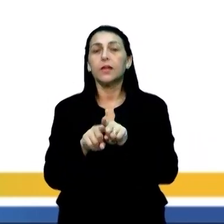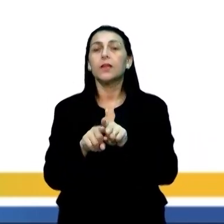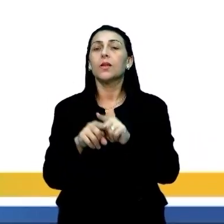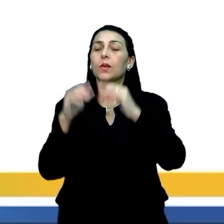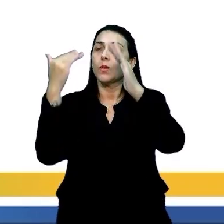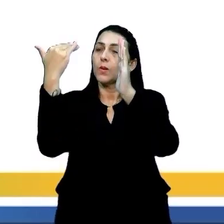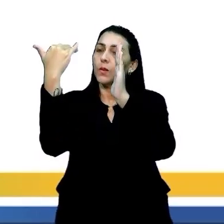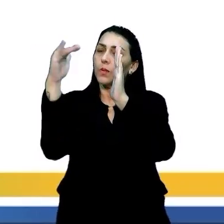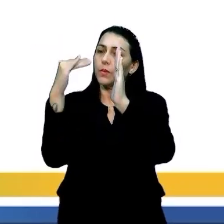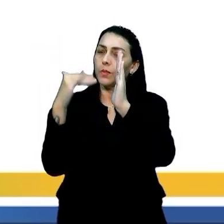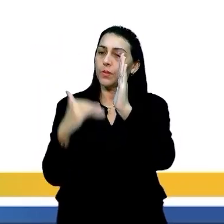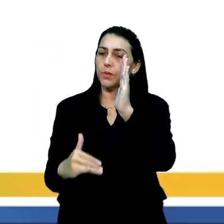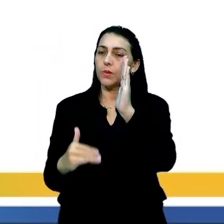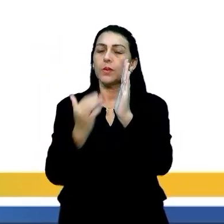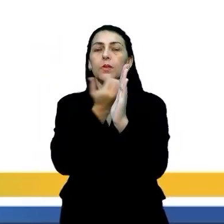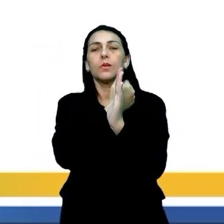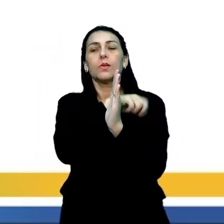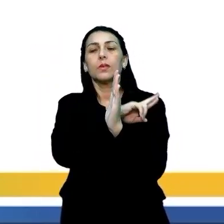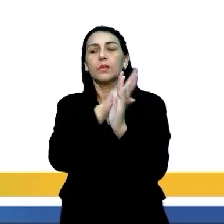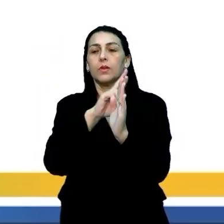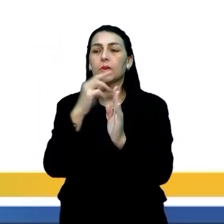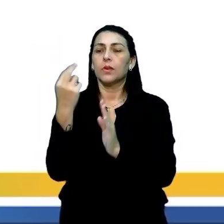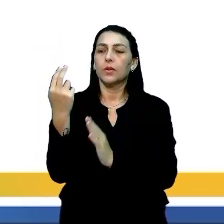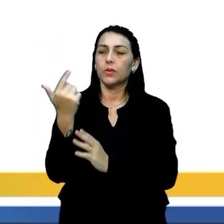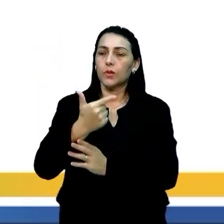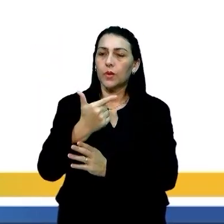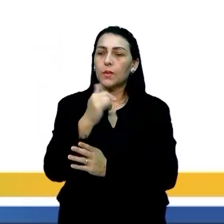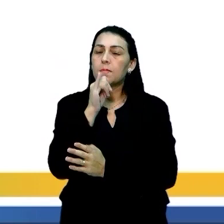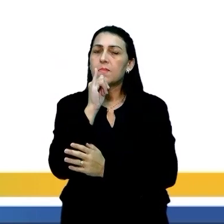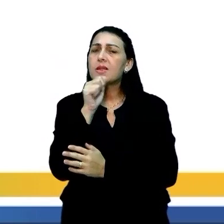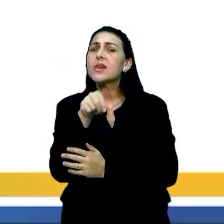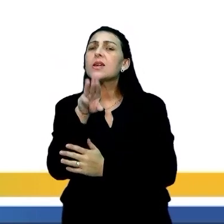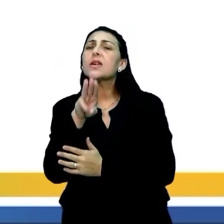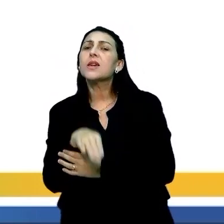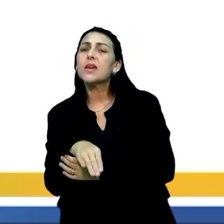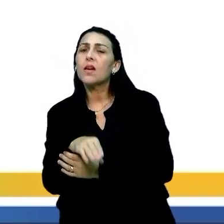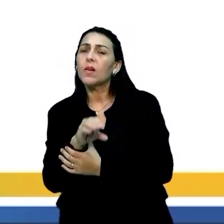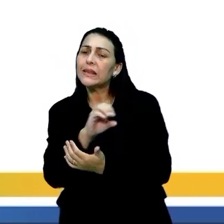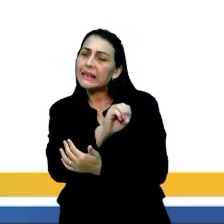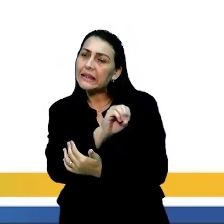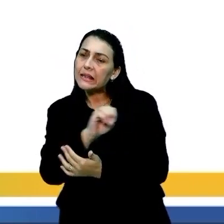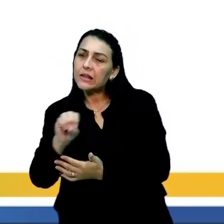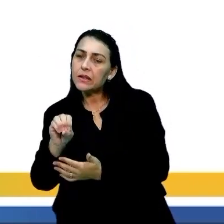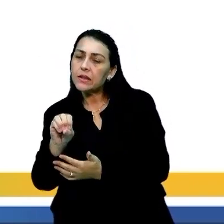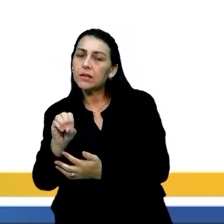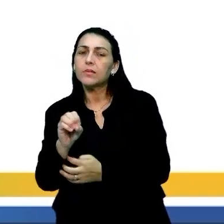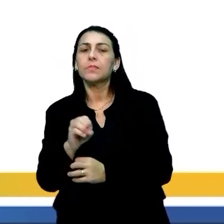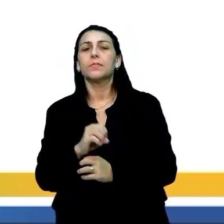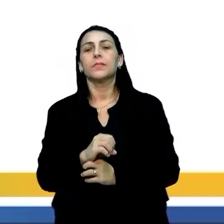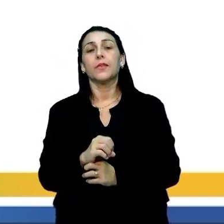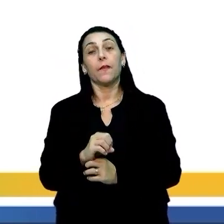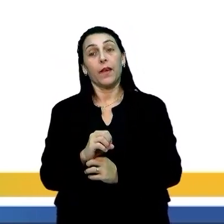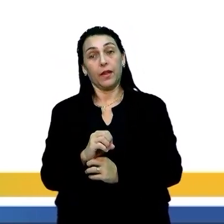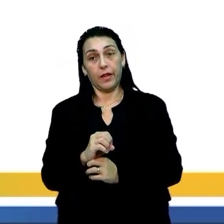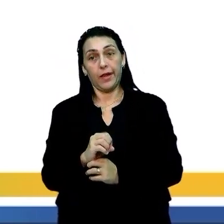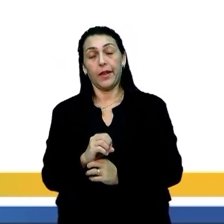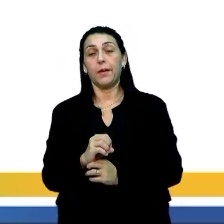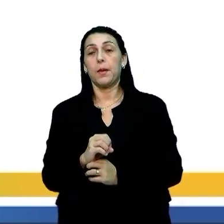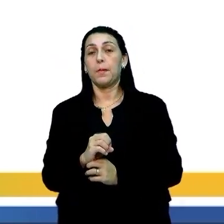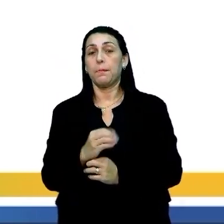níveis, né? Da competência 2. E esses níveis, por exemplo, quem vai zerar esta competência? Quem fugir